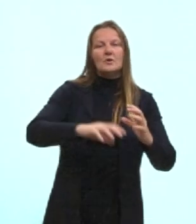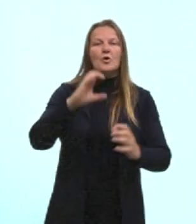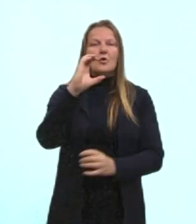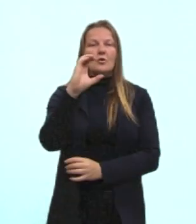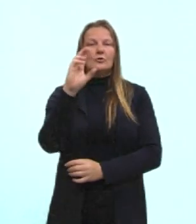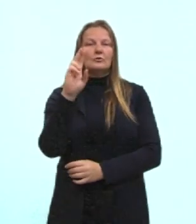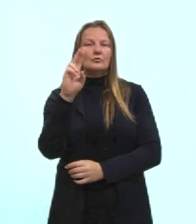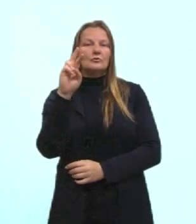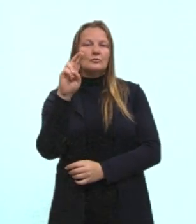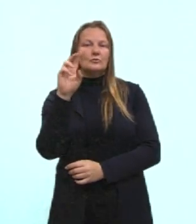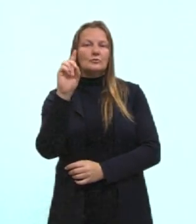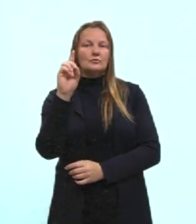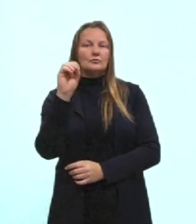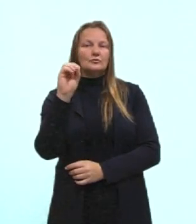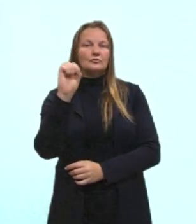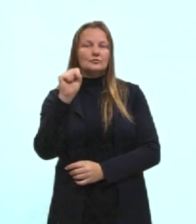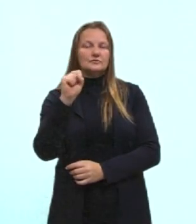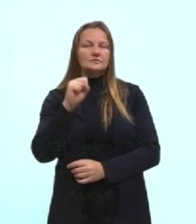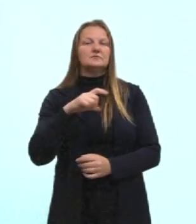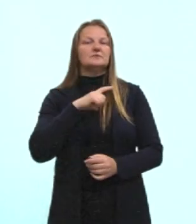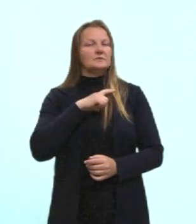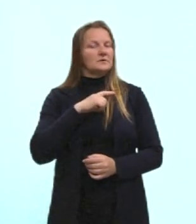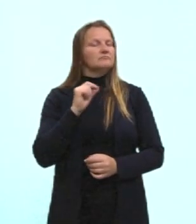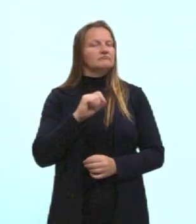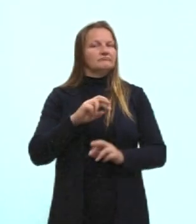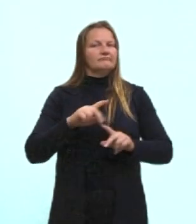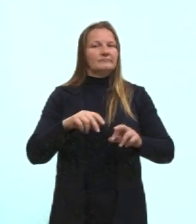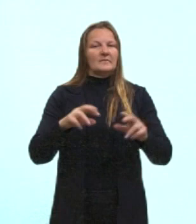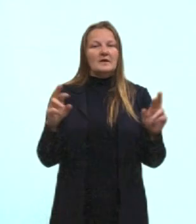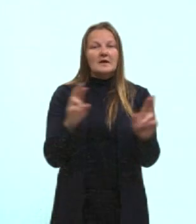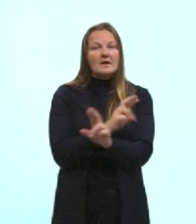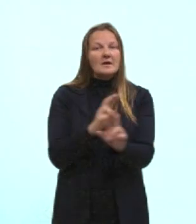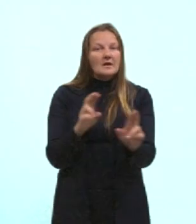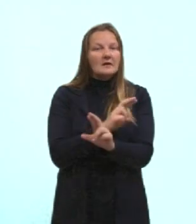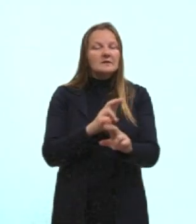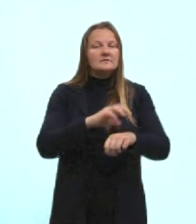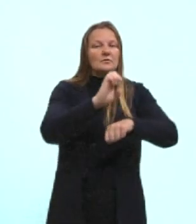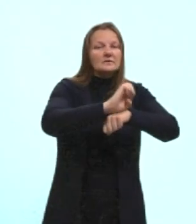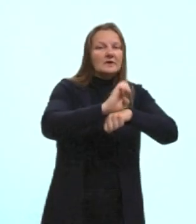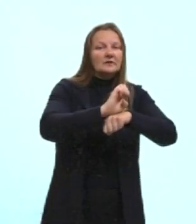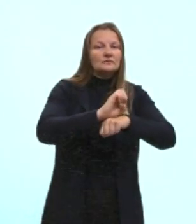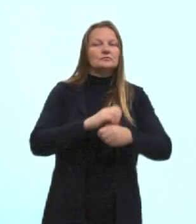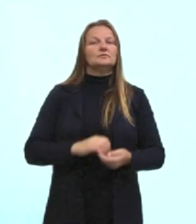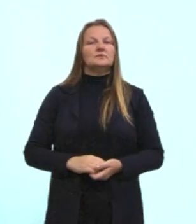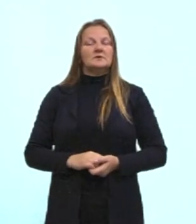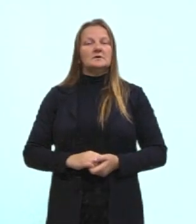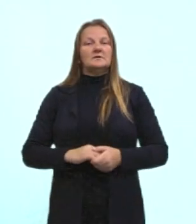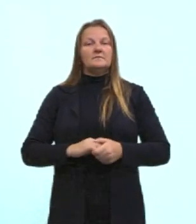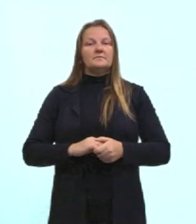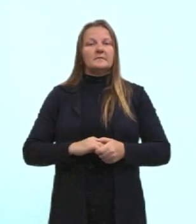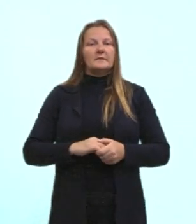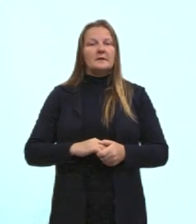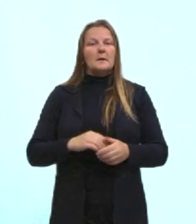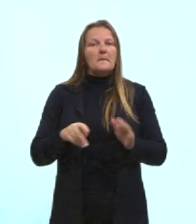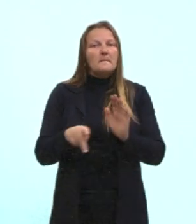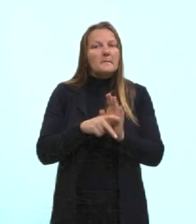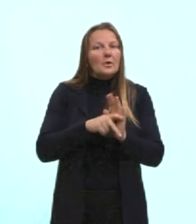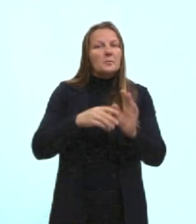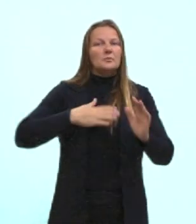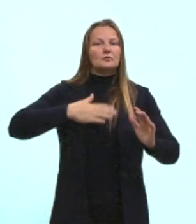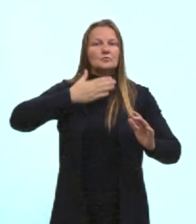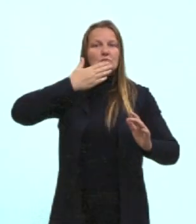da Primavera Árabe sobre a relação aí do Estado Islâmico justamente nessa região aqui, nós temos muita